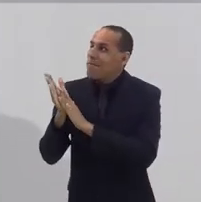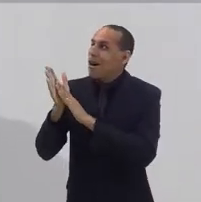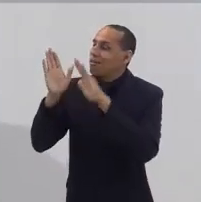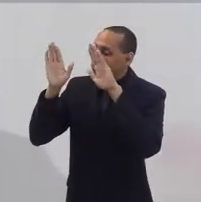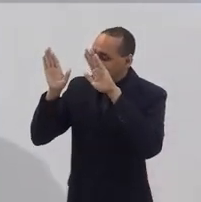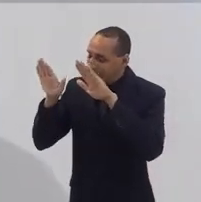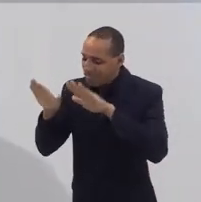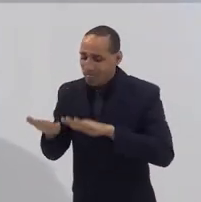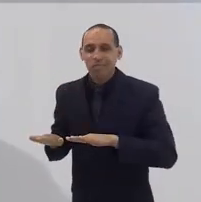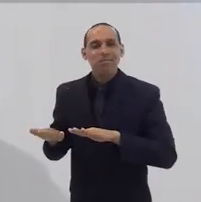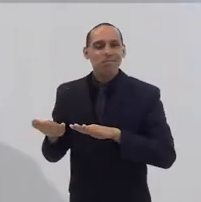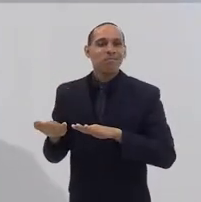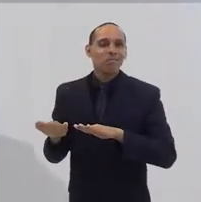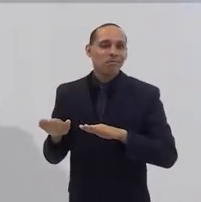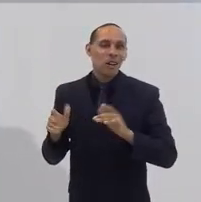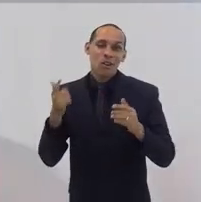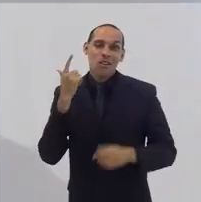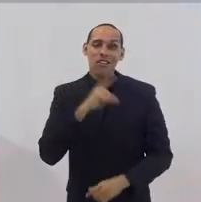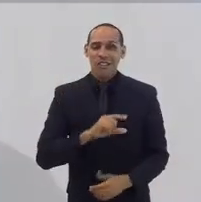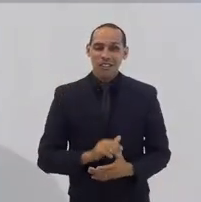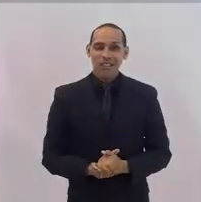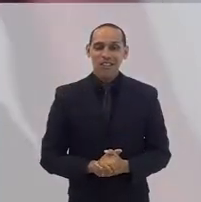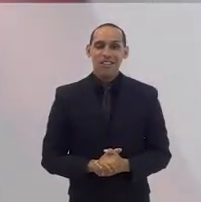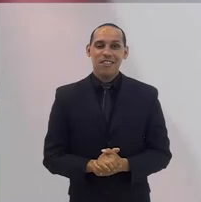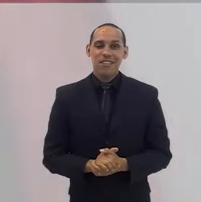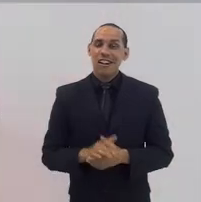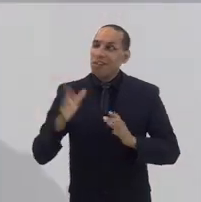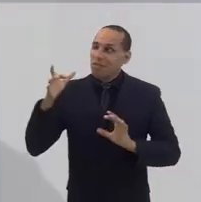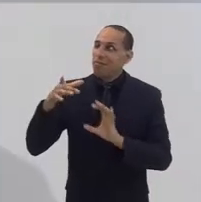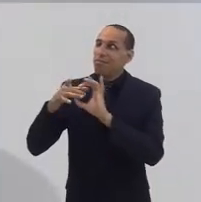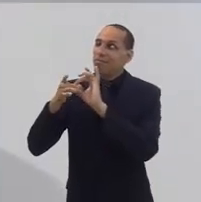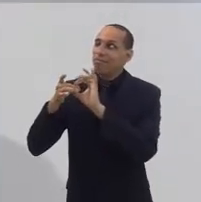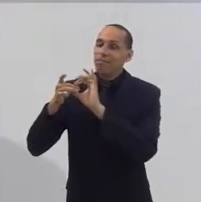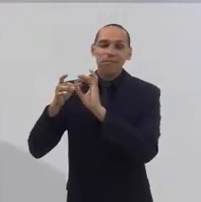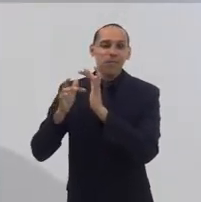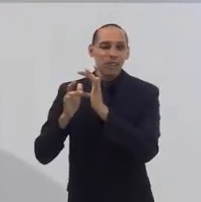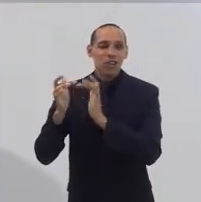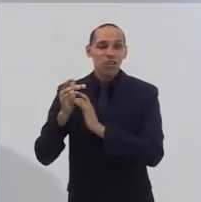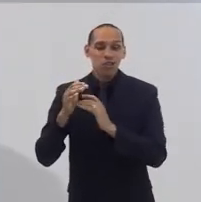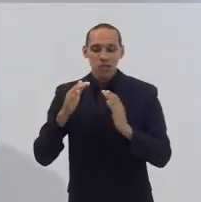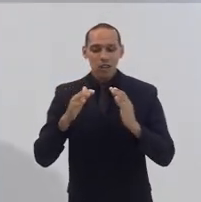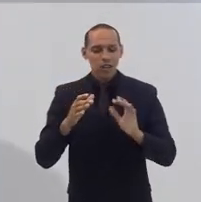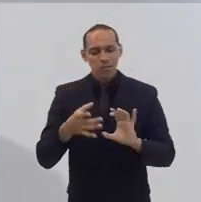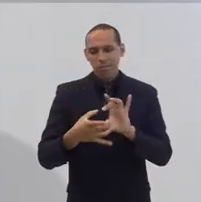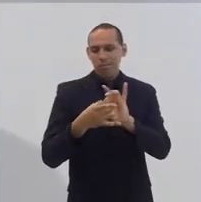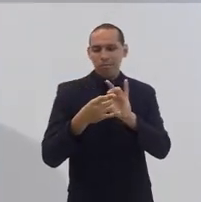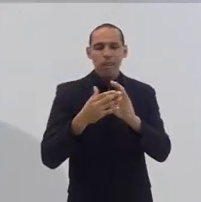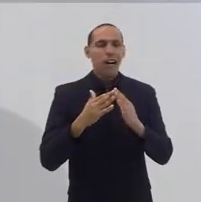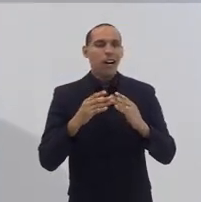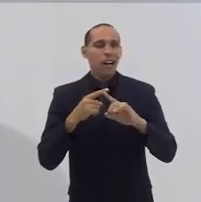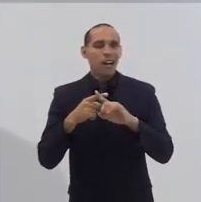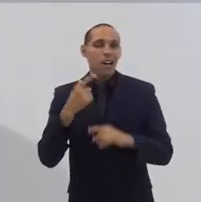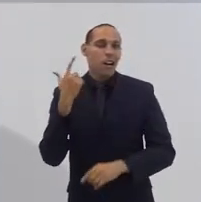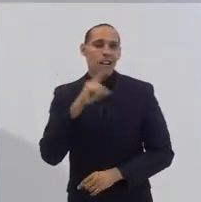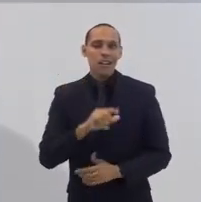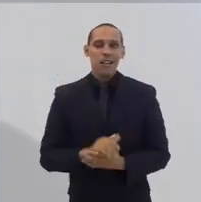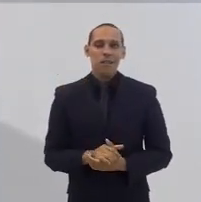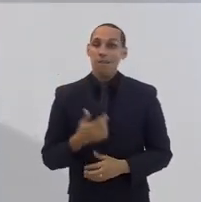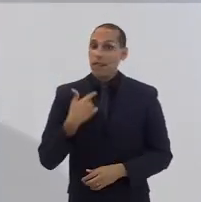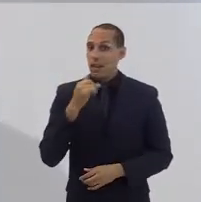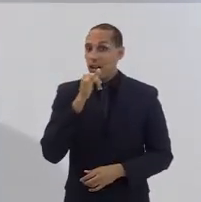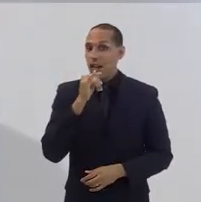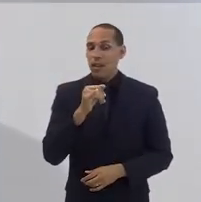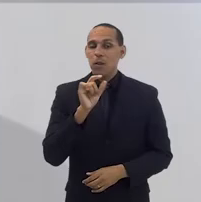e adorar e resgatar a vontade de se relacionar com Jesus e com a igreja. Conforme eu te falei,